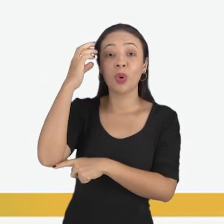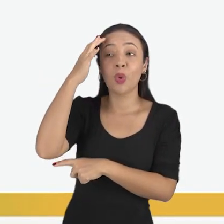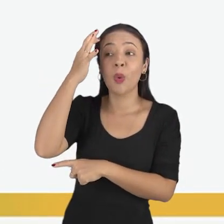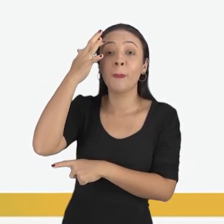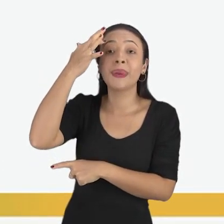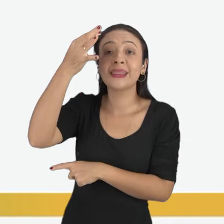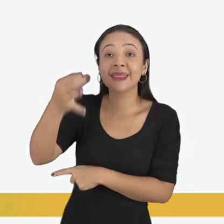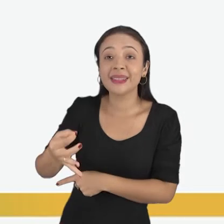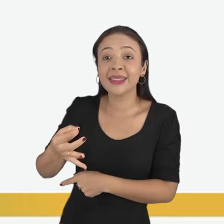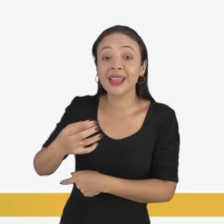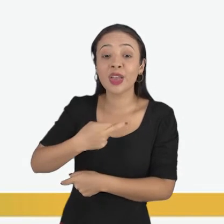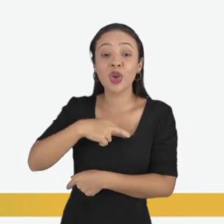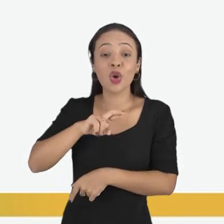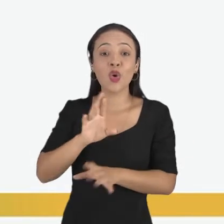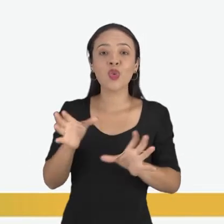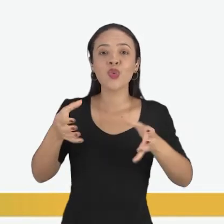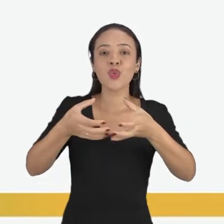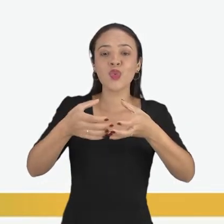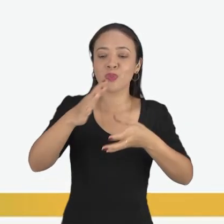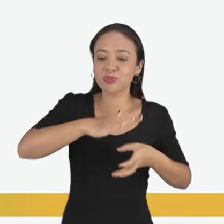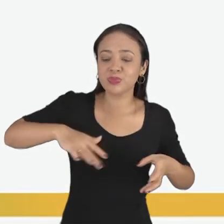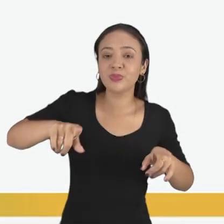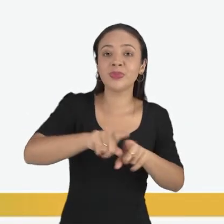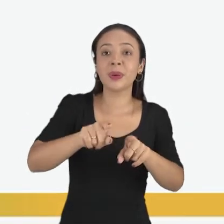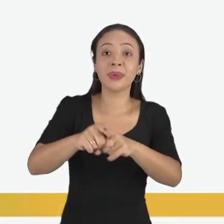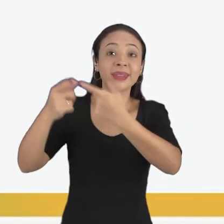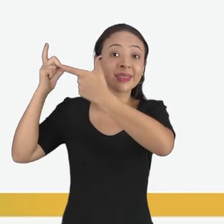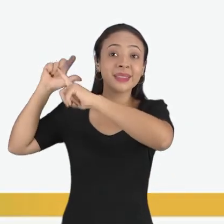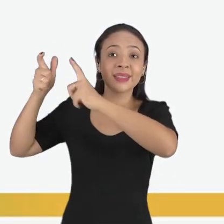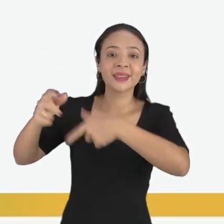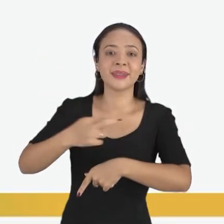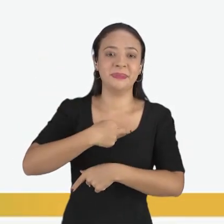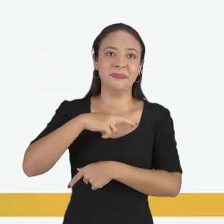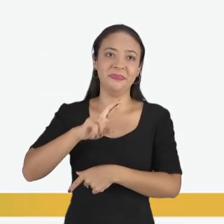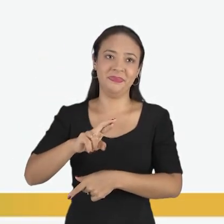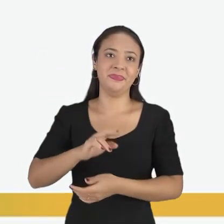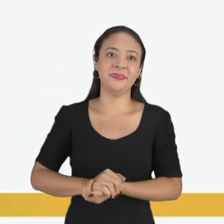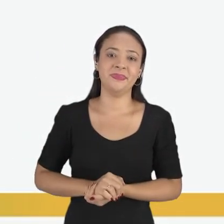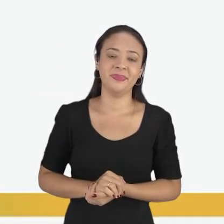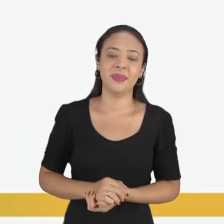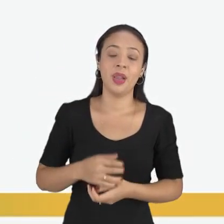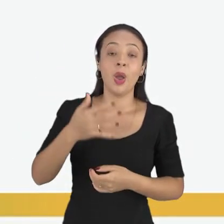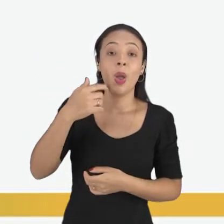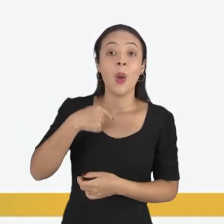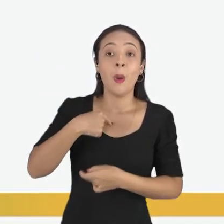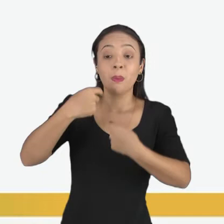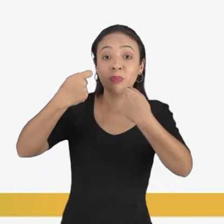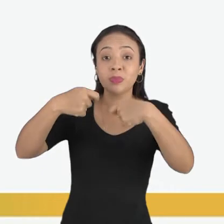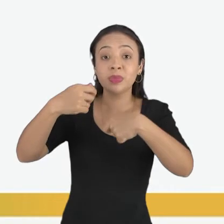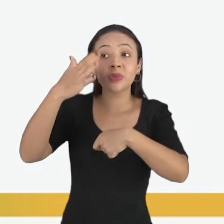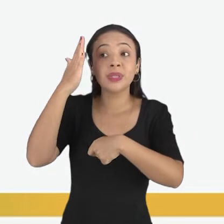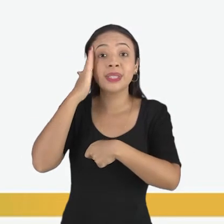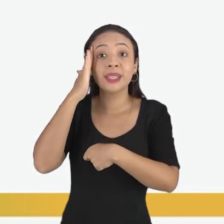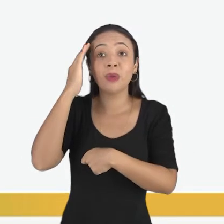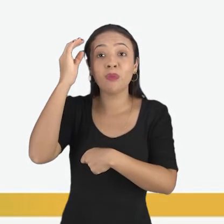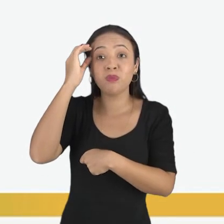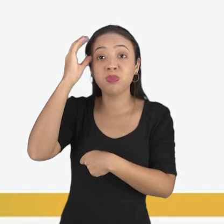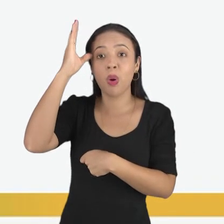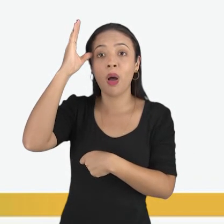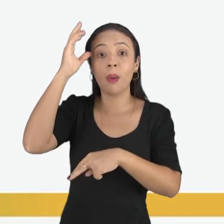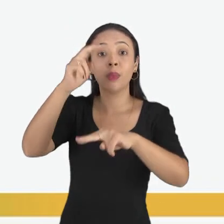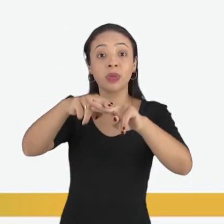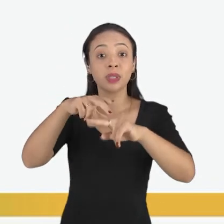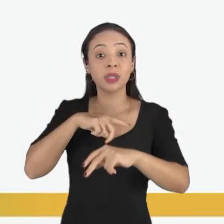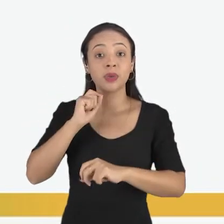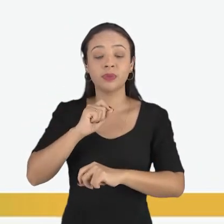religiosidade do grupo, do espaço e da tradição religiosa. Eu tenho que ter um conhecimento para isso que existe ensino